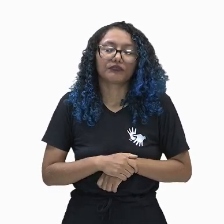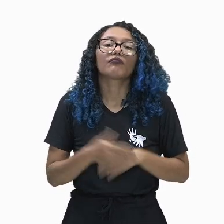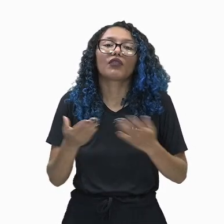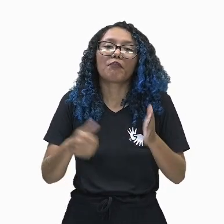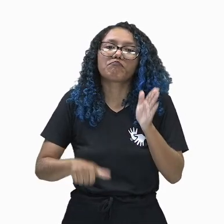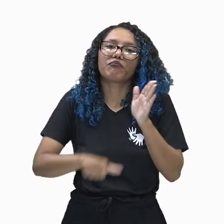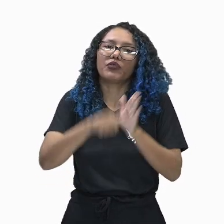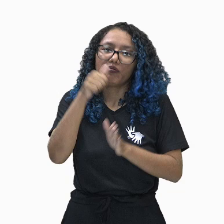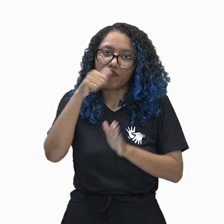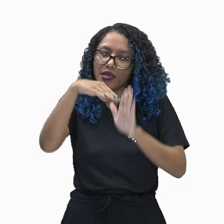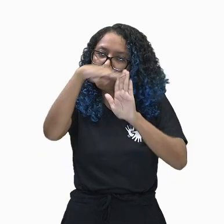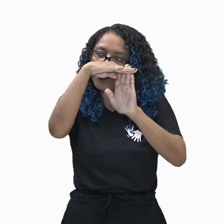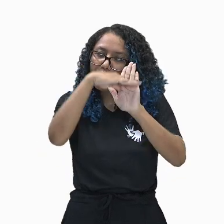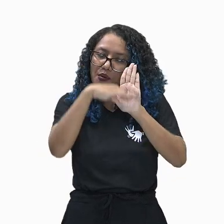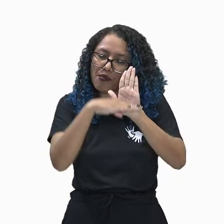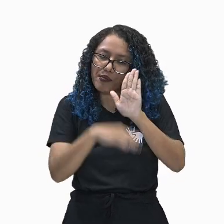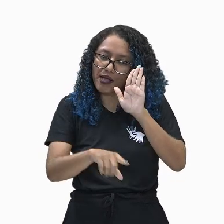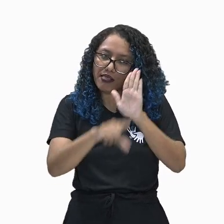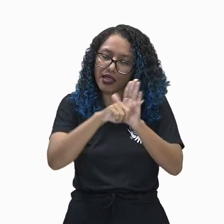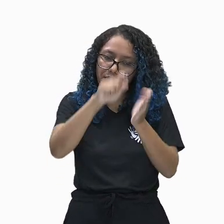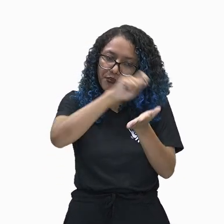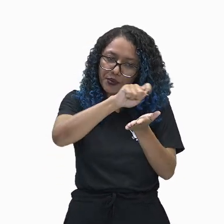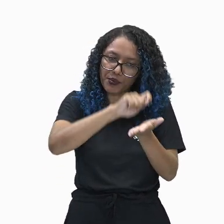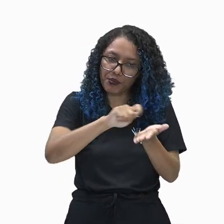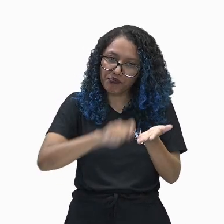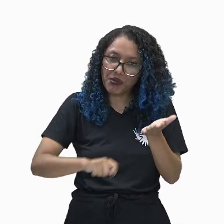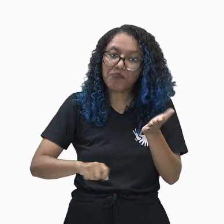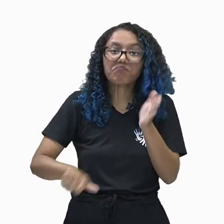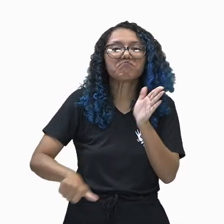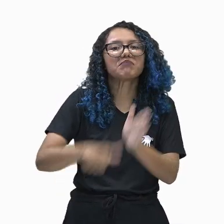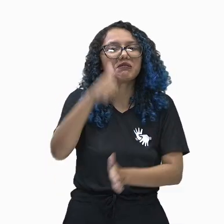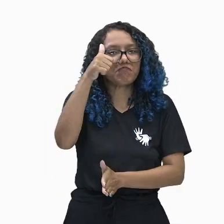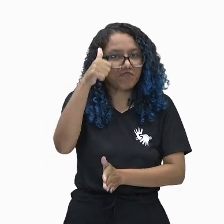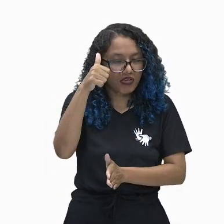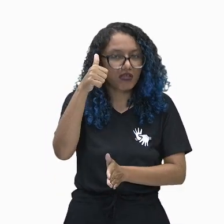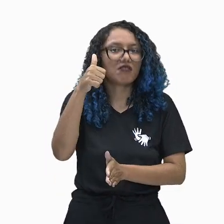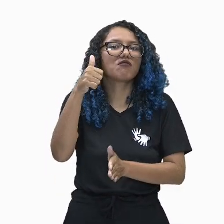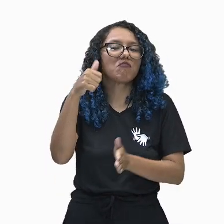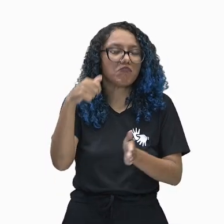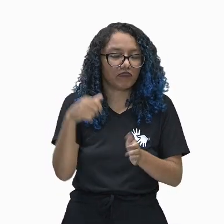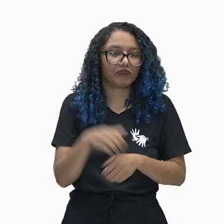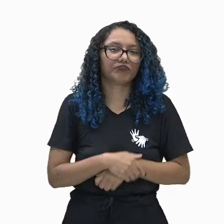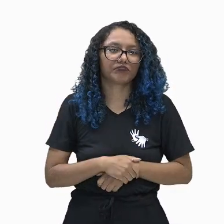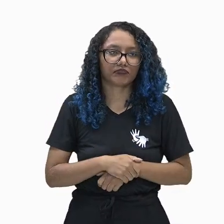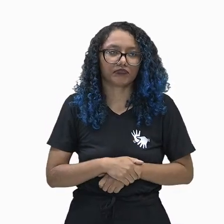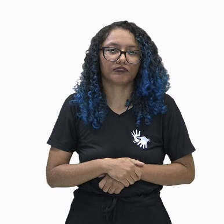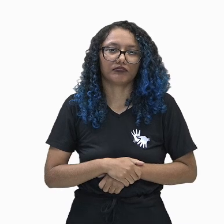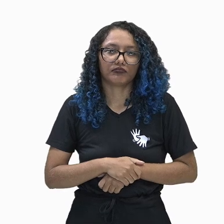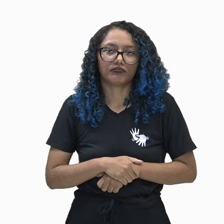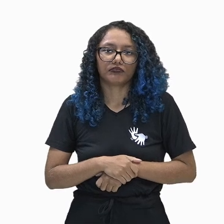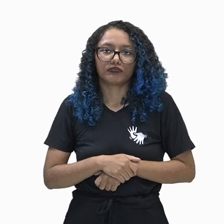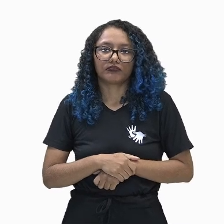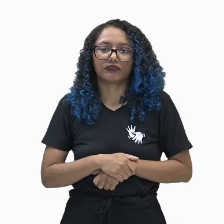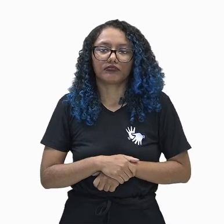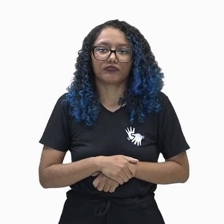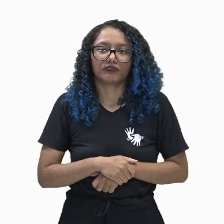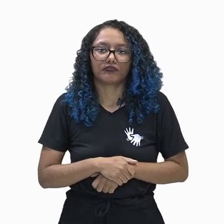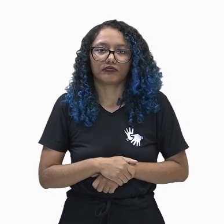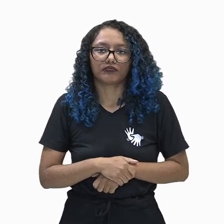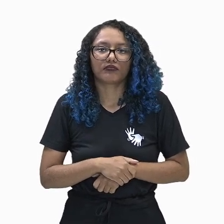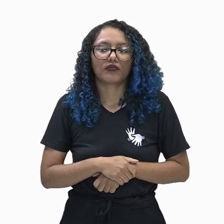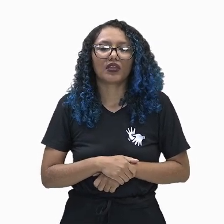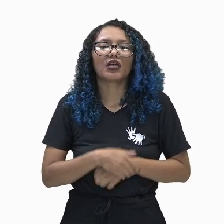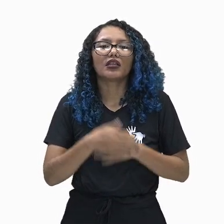Código de Leis Escritas na história, ok? E eles eram, então, ele foi feito pra